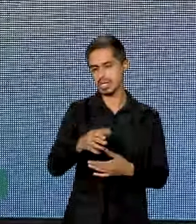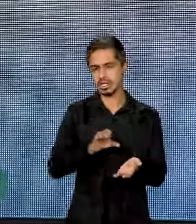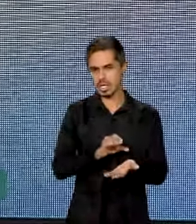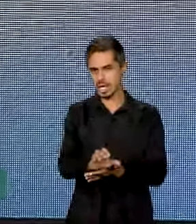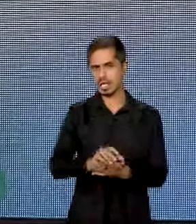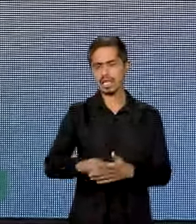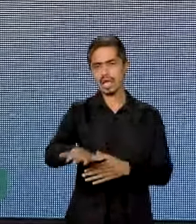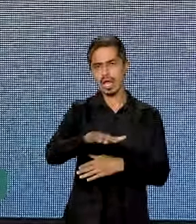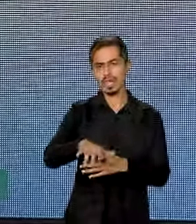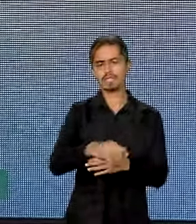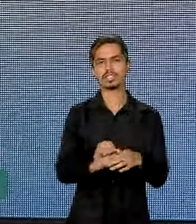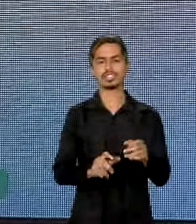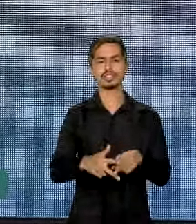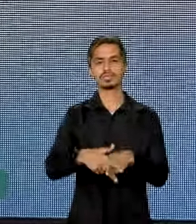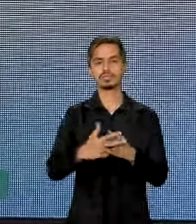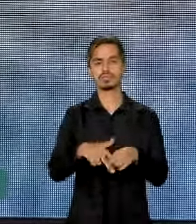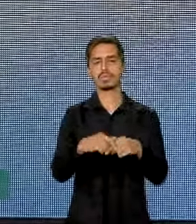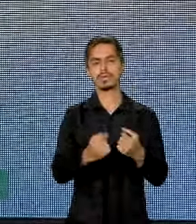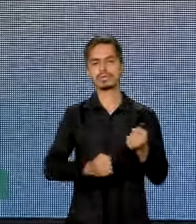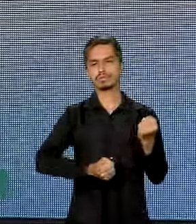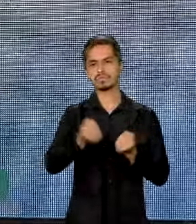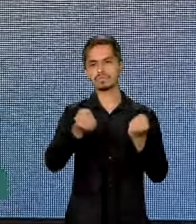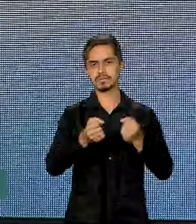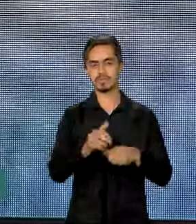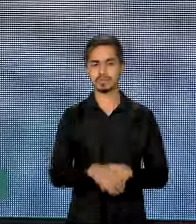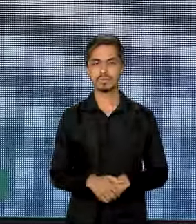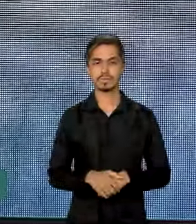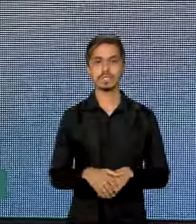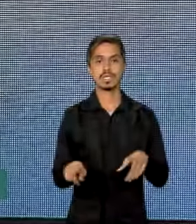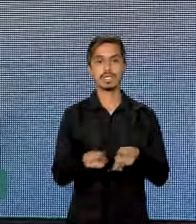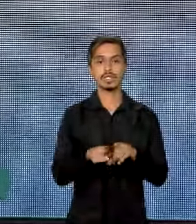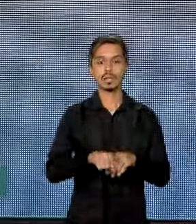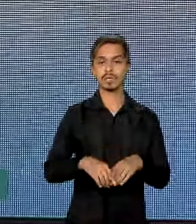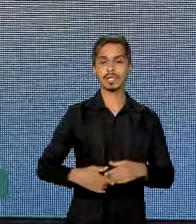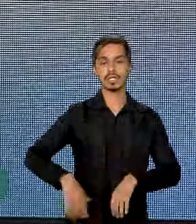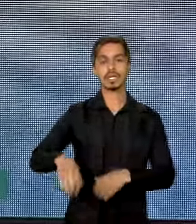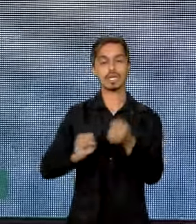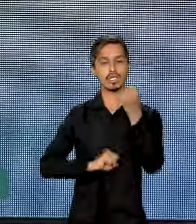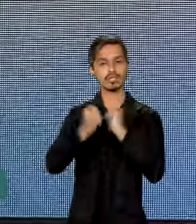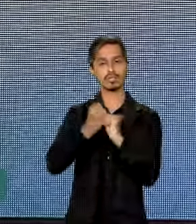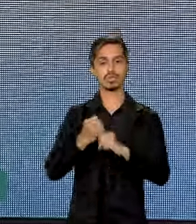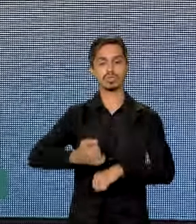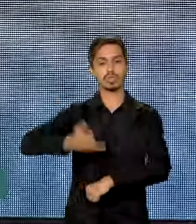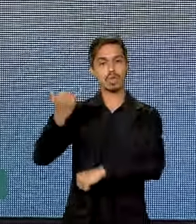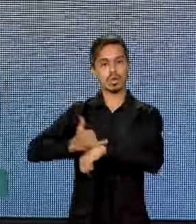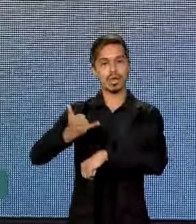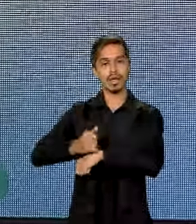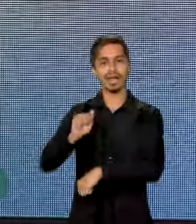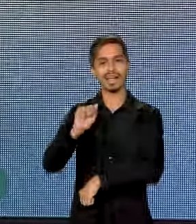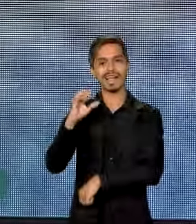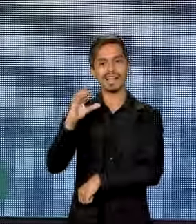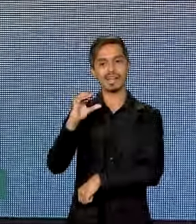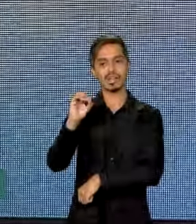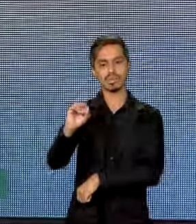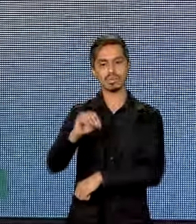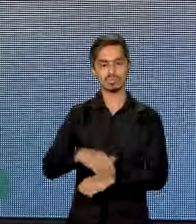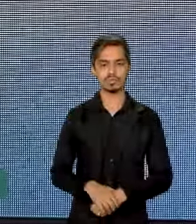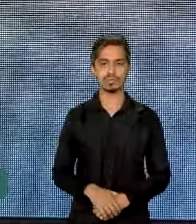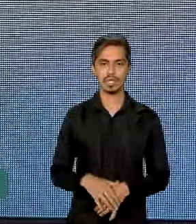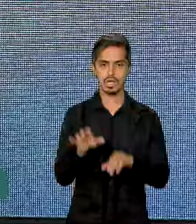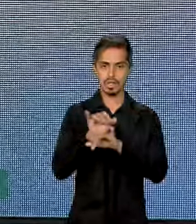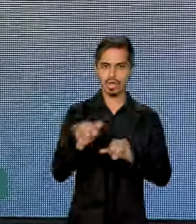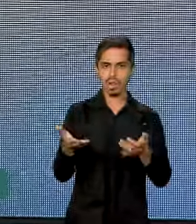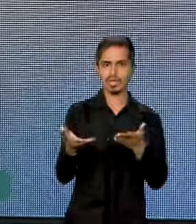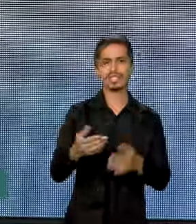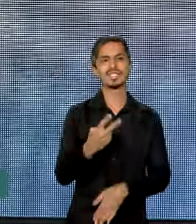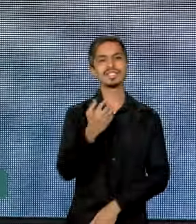indústria de autopeças. Também na indústria do aço, anunciado agora há poucos dias, mais